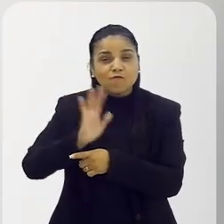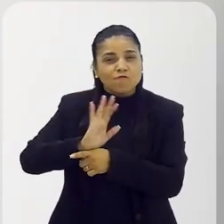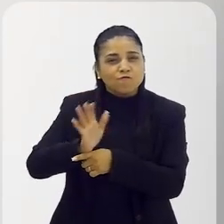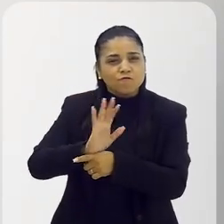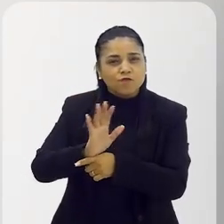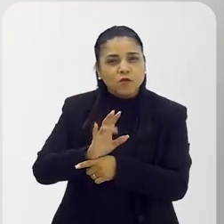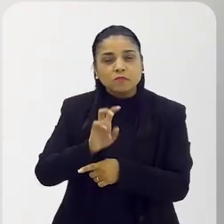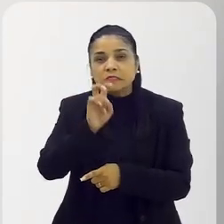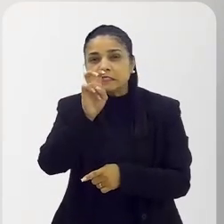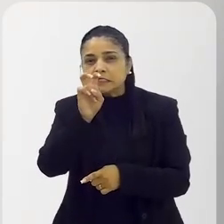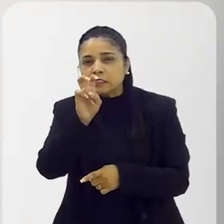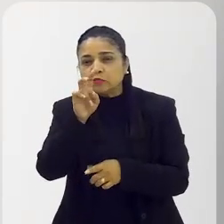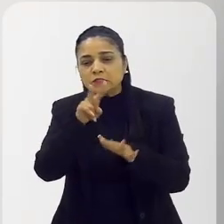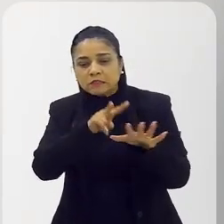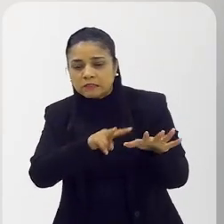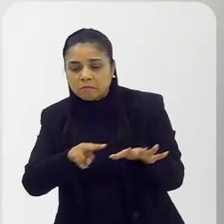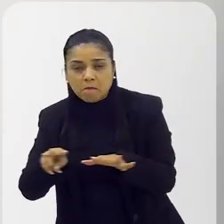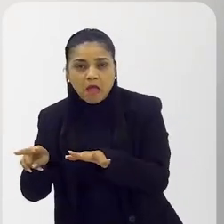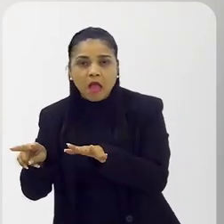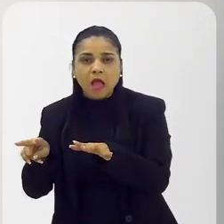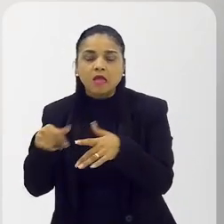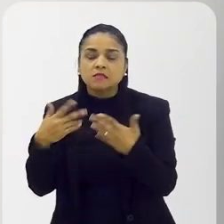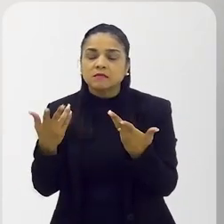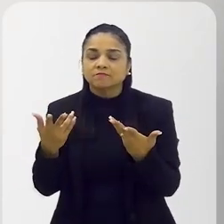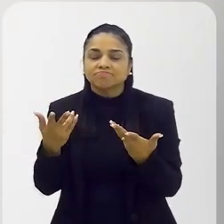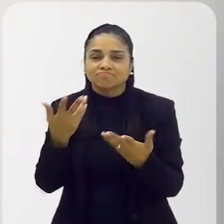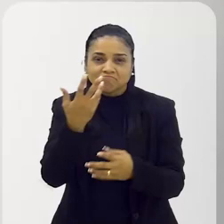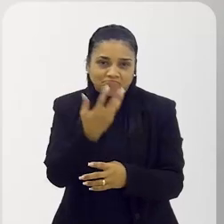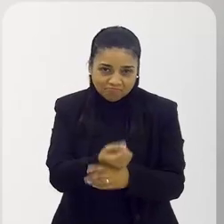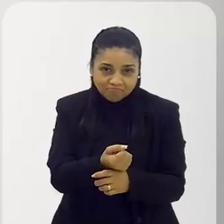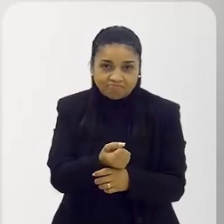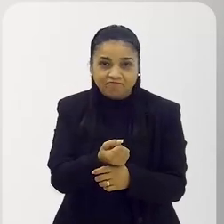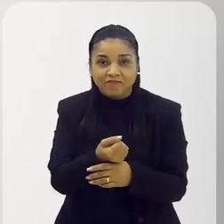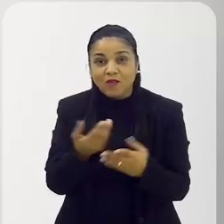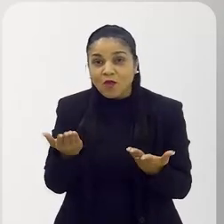grava um filme em cinco semanas. é muito comum, hoje em dia, eles usam muito